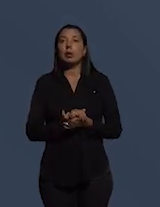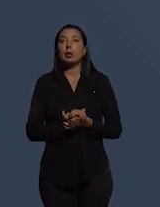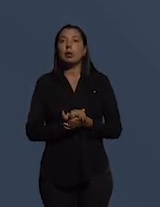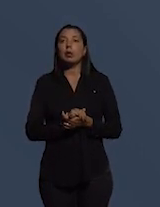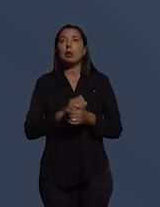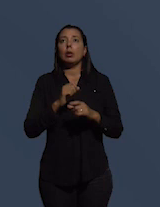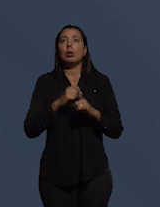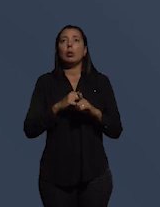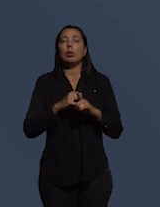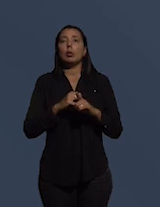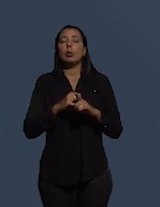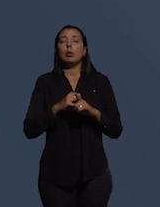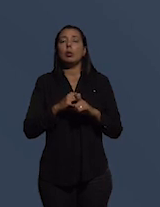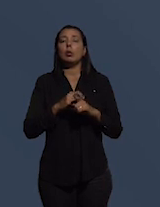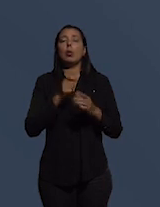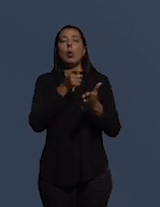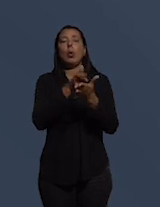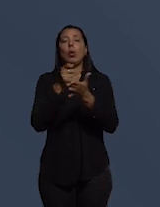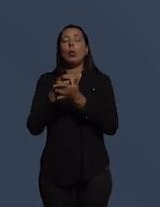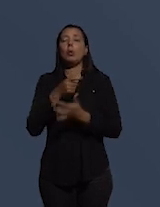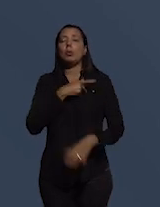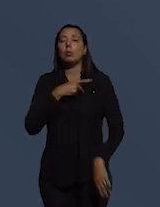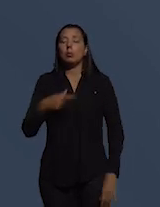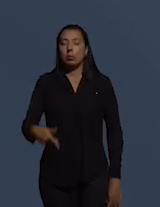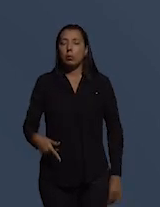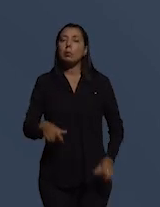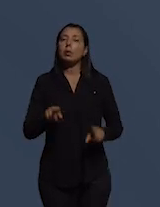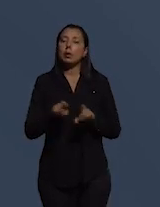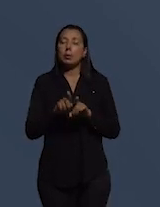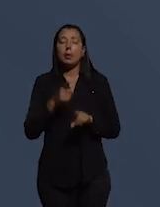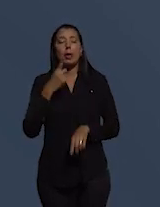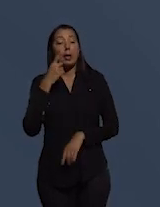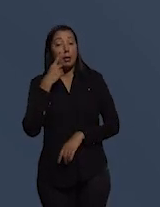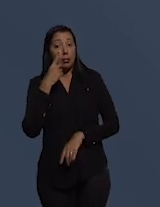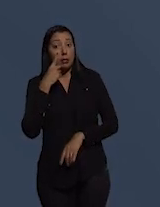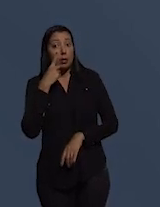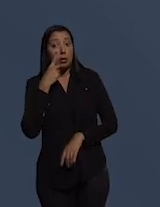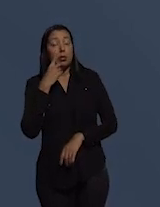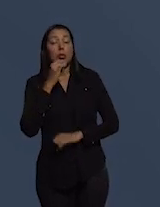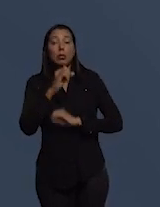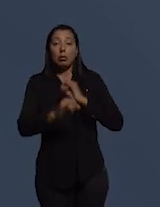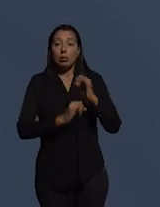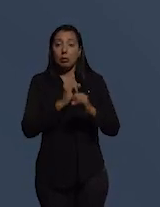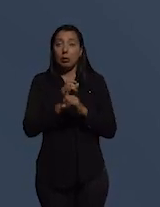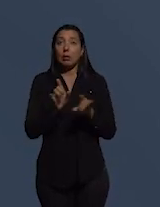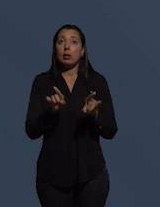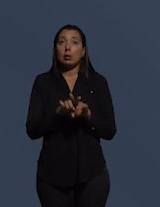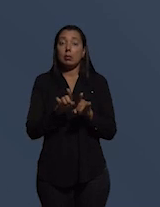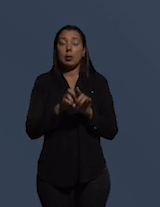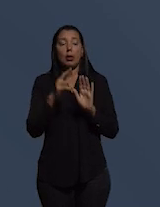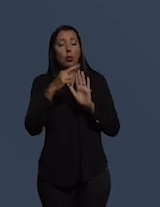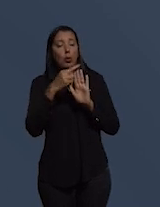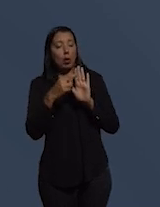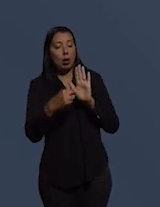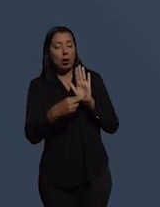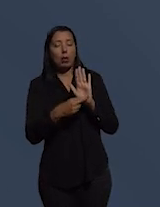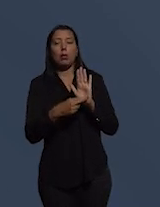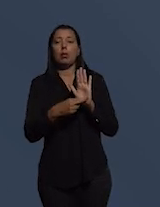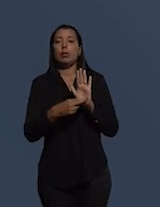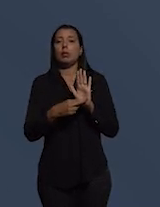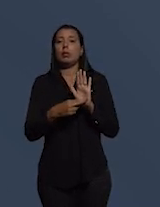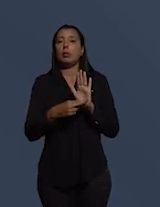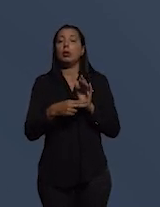compras públicas que possa ser verificado online também um relatório do